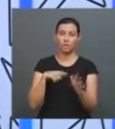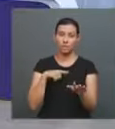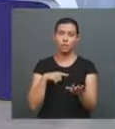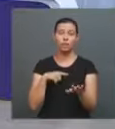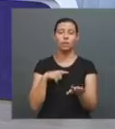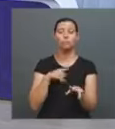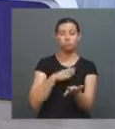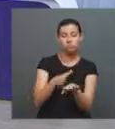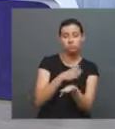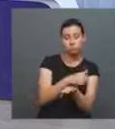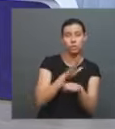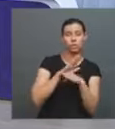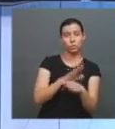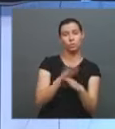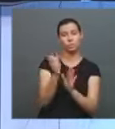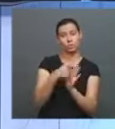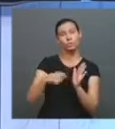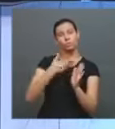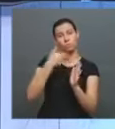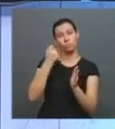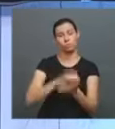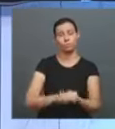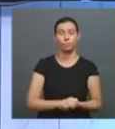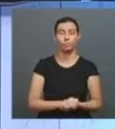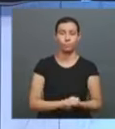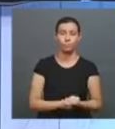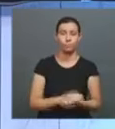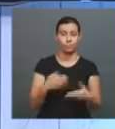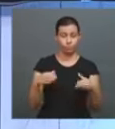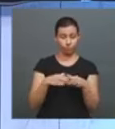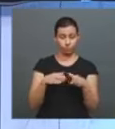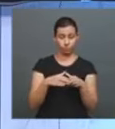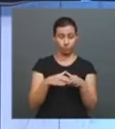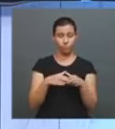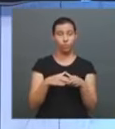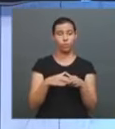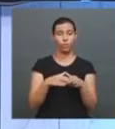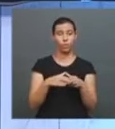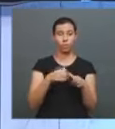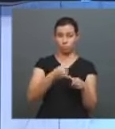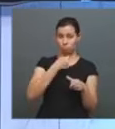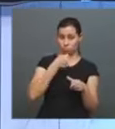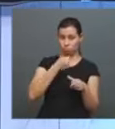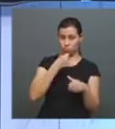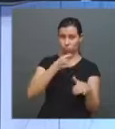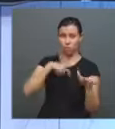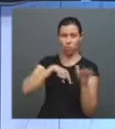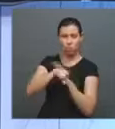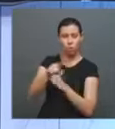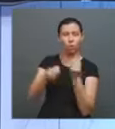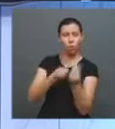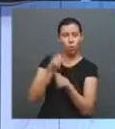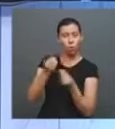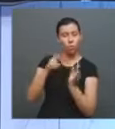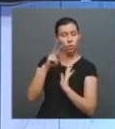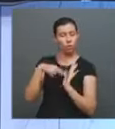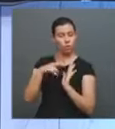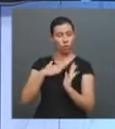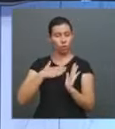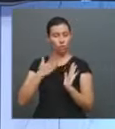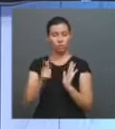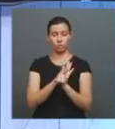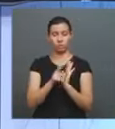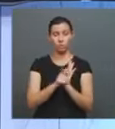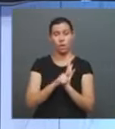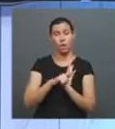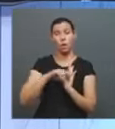Falando então sobre leitura, nossa equipe foi saber como está o hábito de leitura de algumas pessoas, e se elas preferem ler no papel ou na